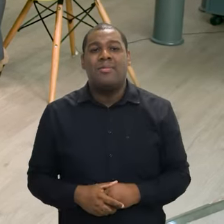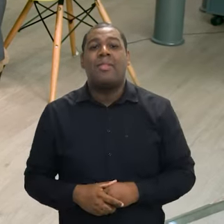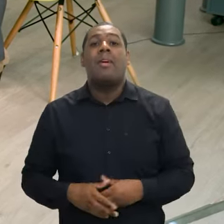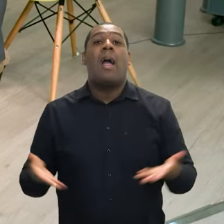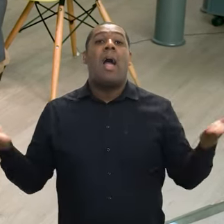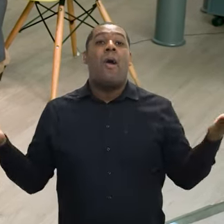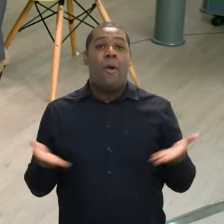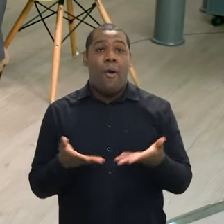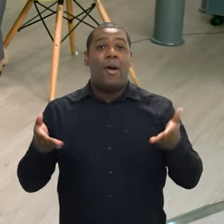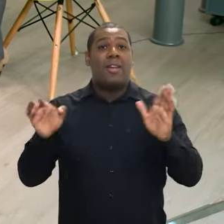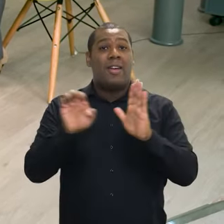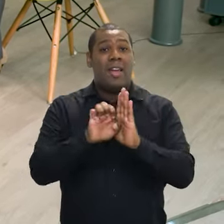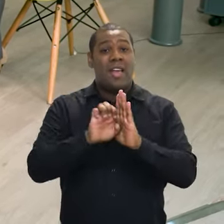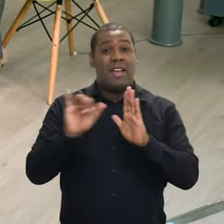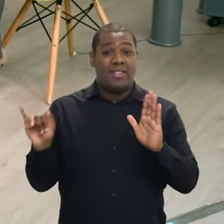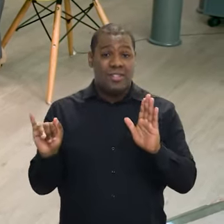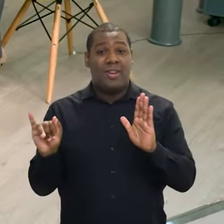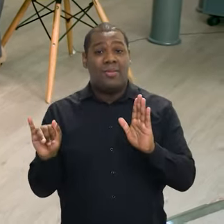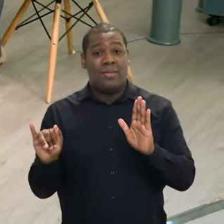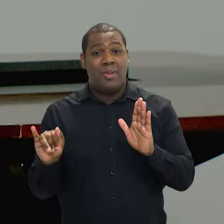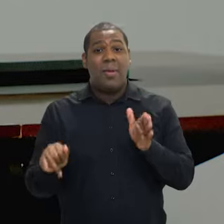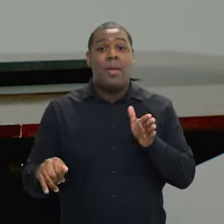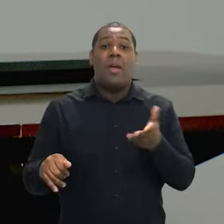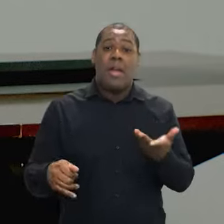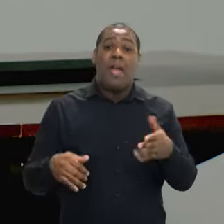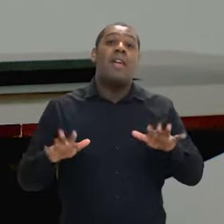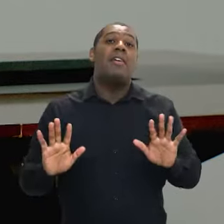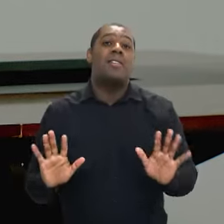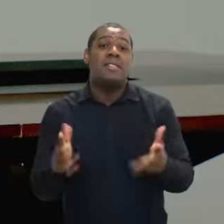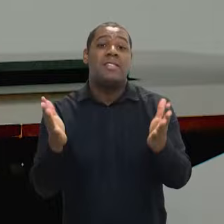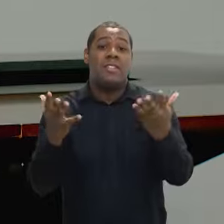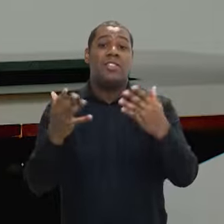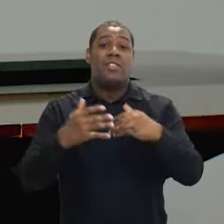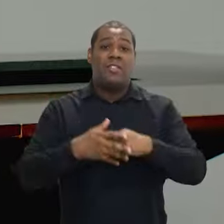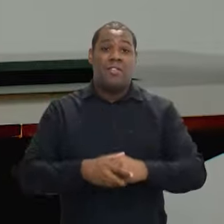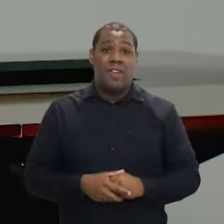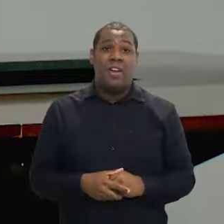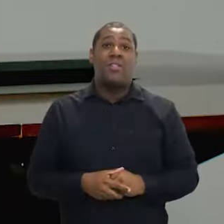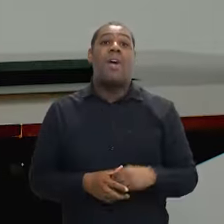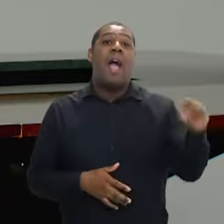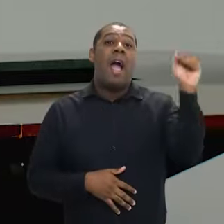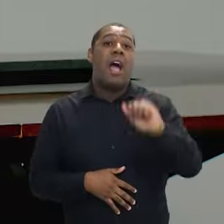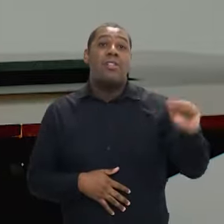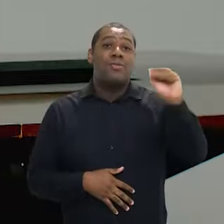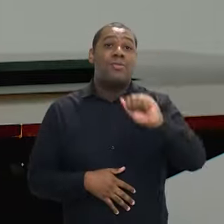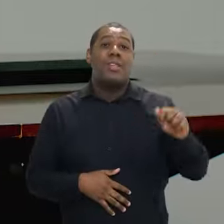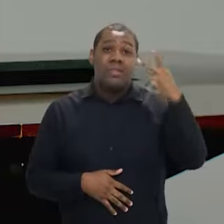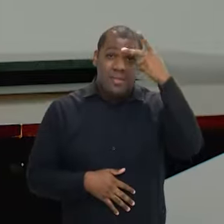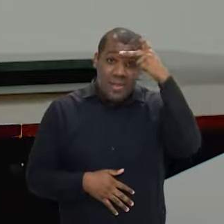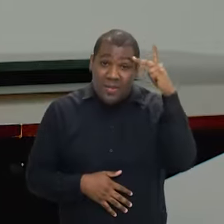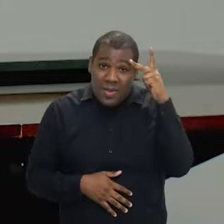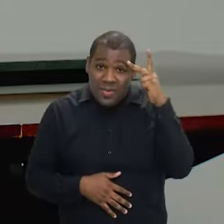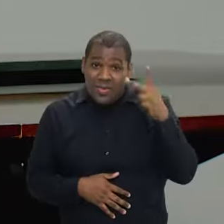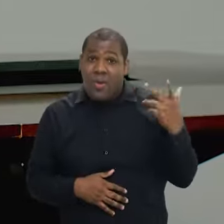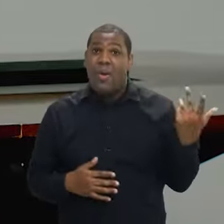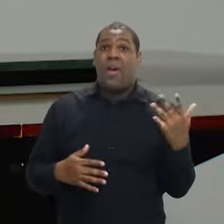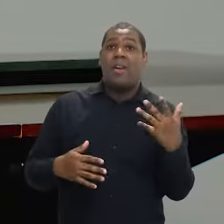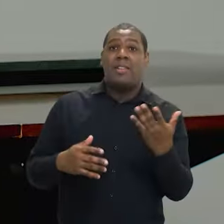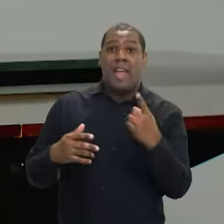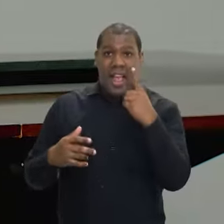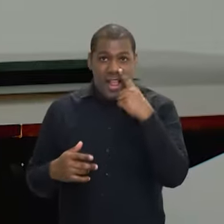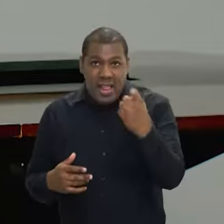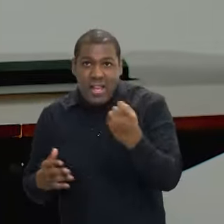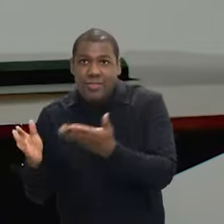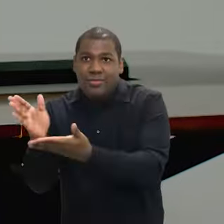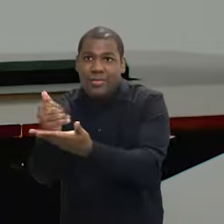Também lançamos agora um edital específico para fomentar cooperativas de catadores e catadoras. Dentro do